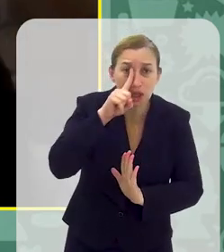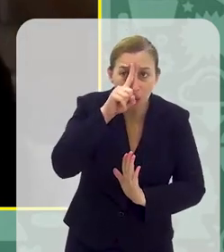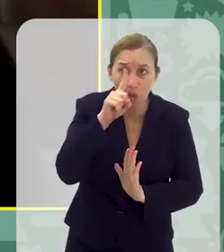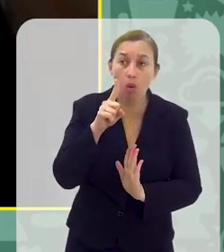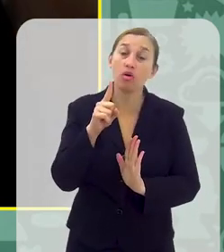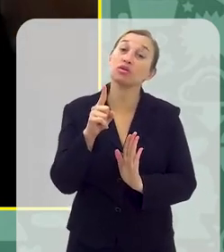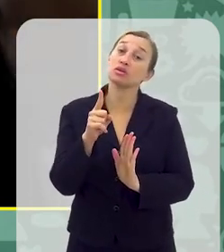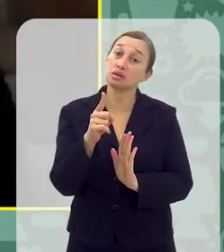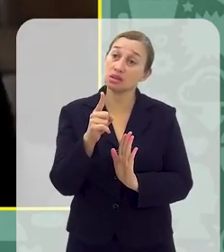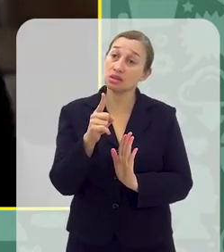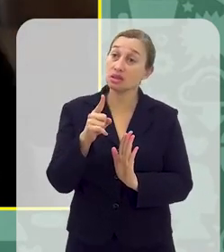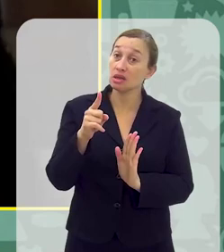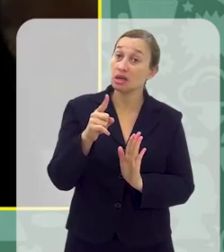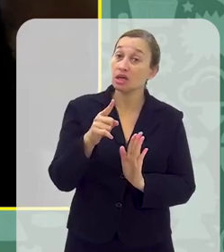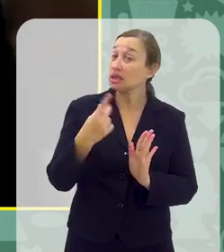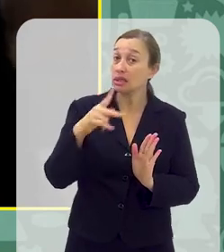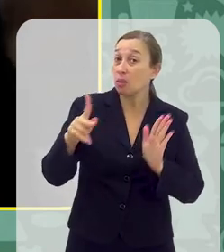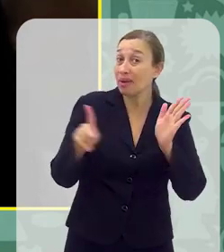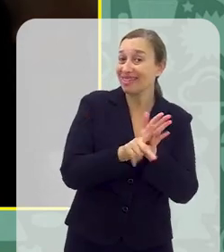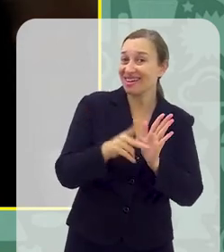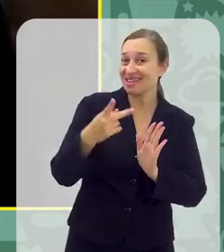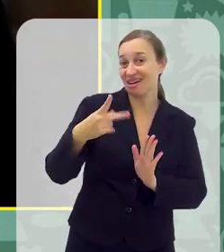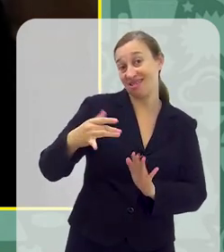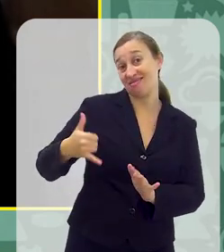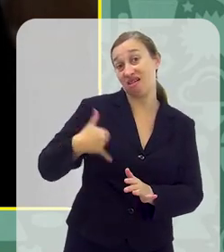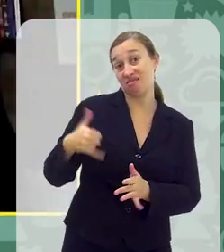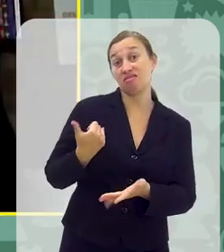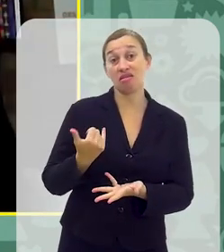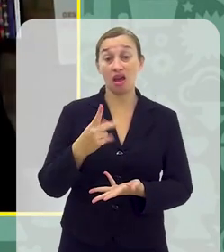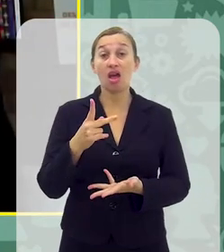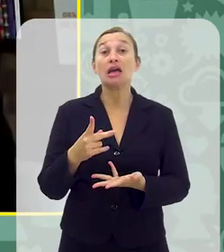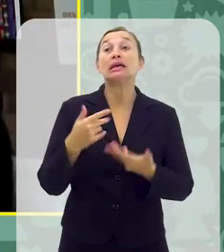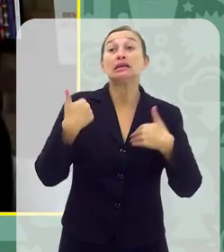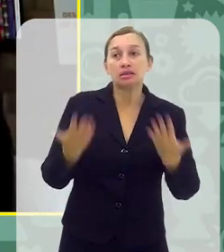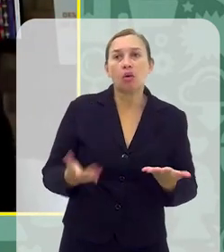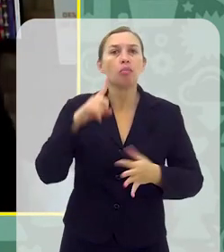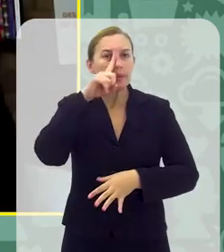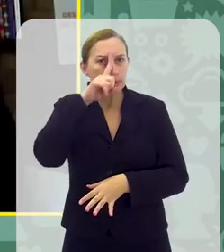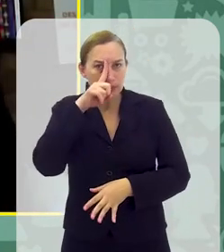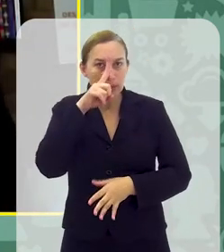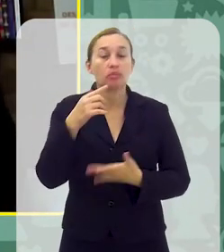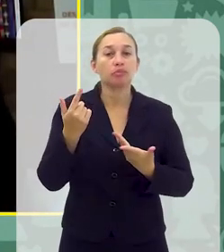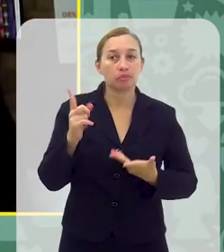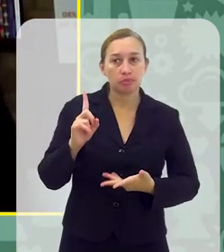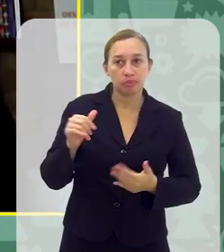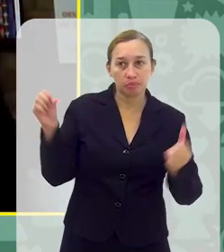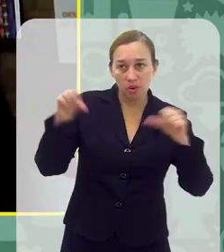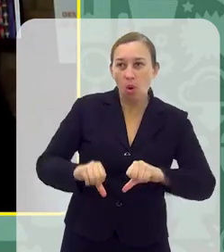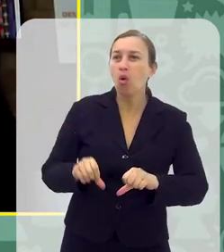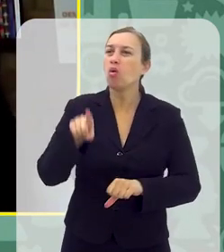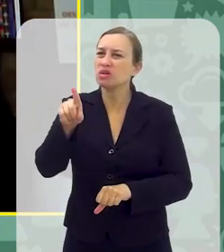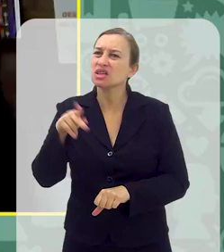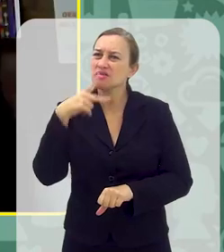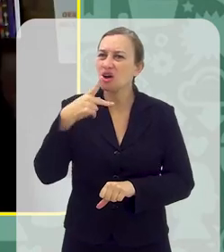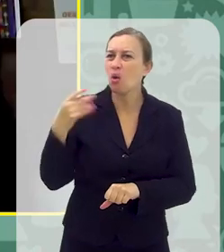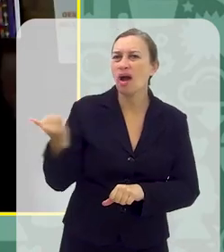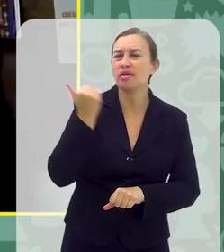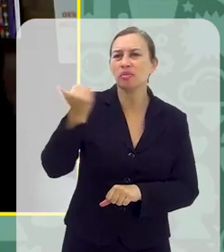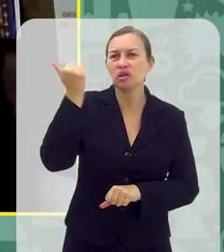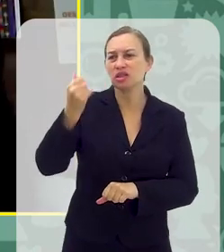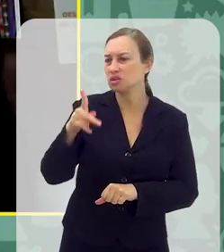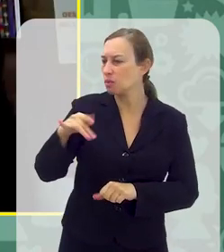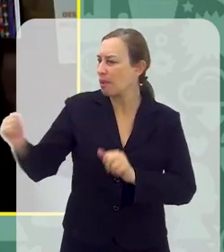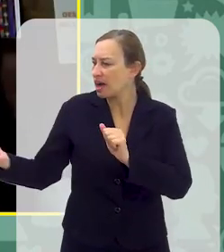perigosos E muito inadequados como a gente tem visto por aí Então, acho que esse acaba sendo o maior prejuízo Daí, como você falou, a